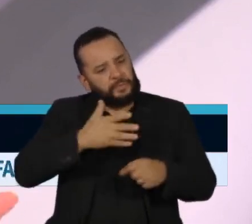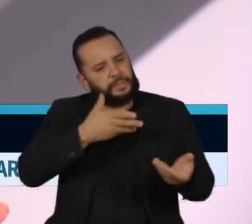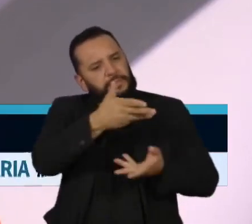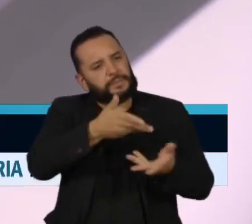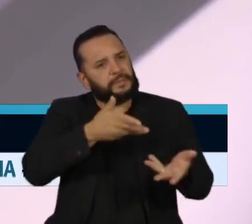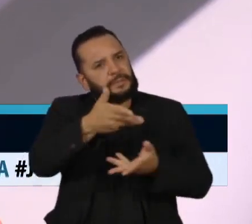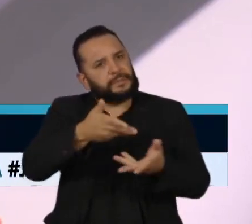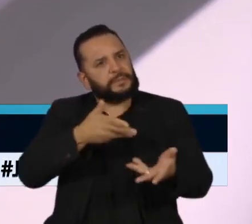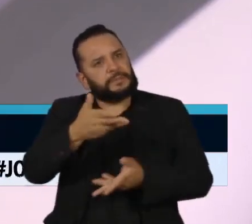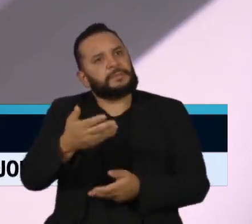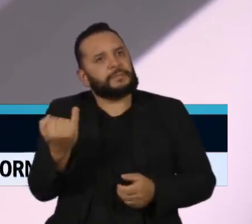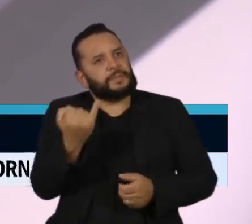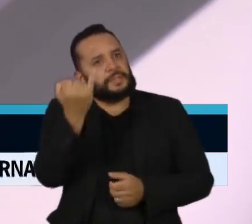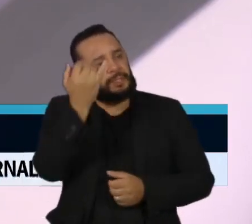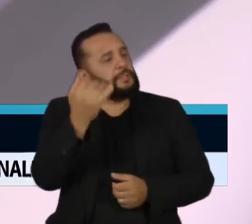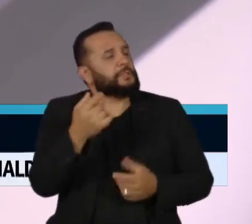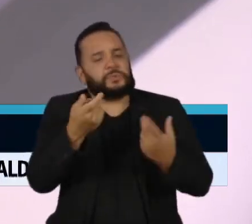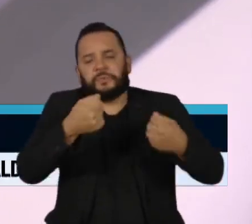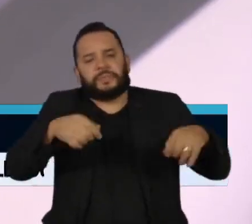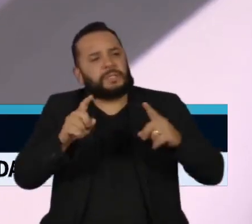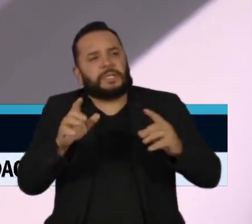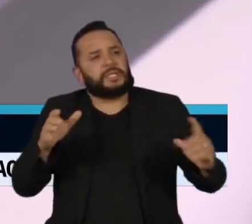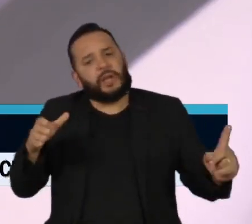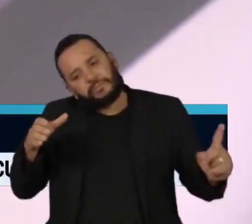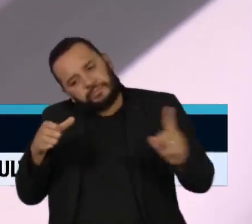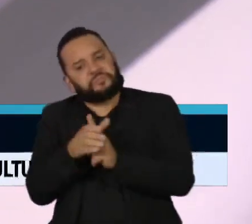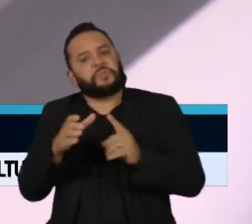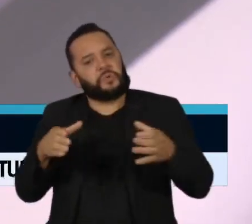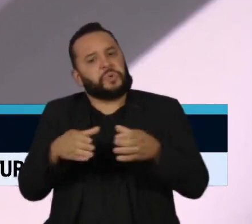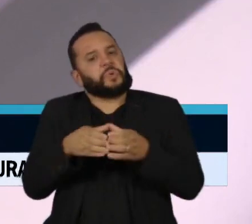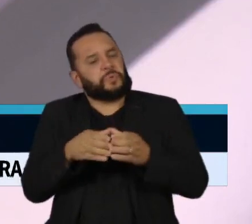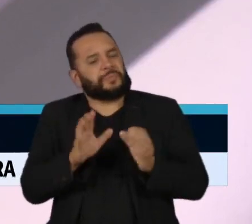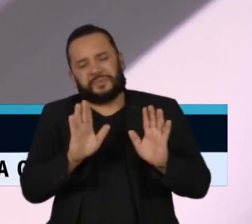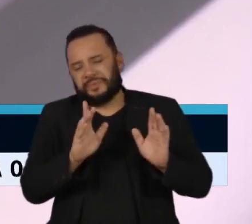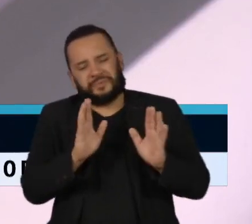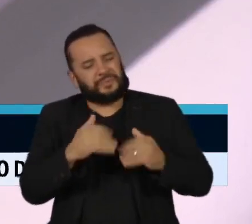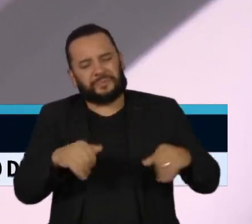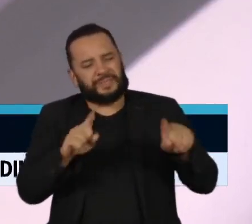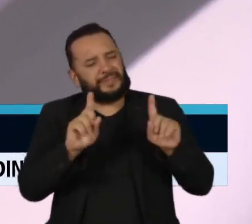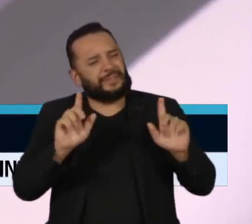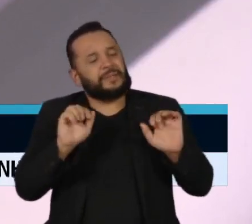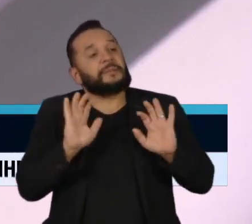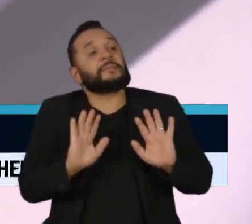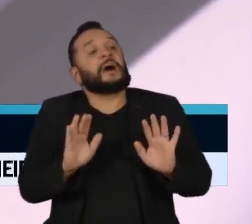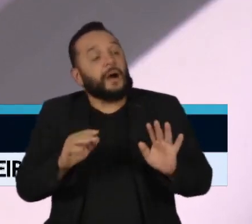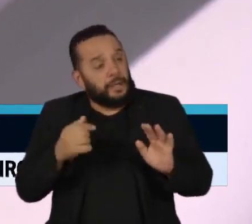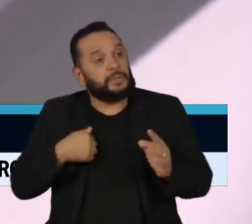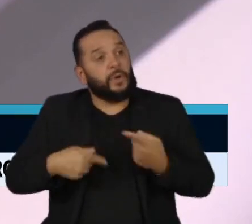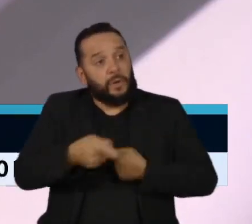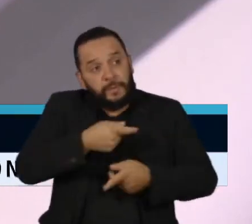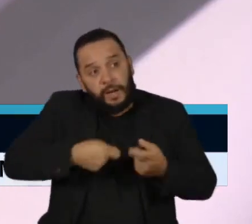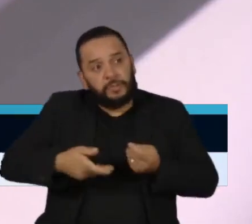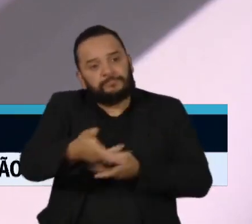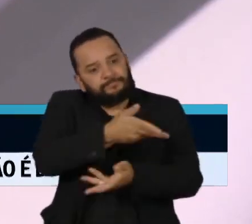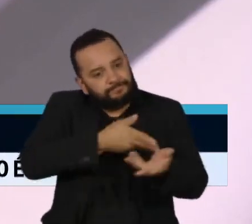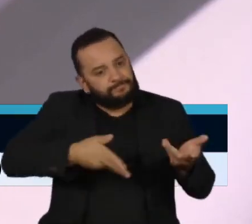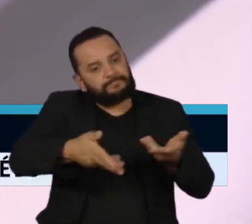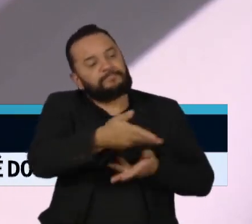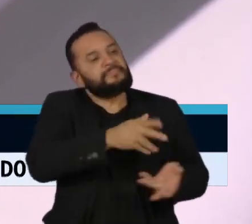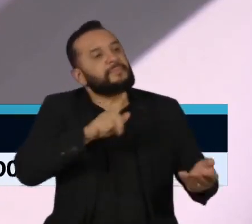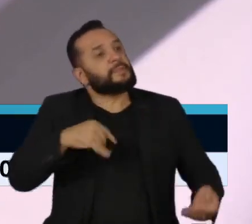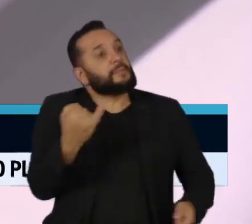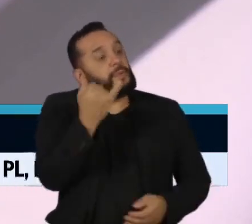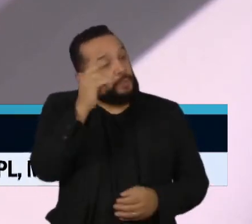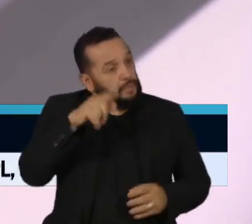necessariamente a volta para o bloco, mas manter um fluxo de comércio importante. Então, acho que esse é um